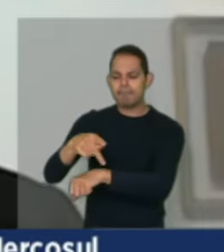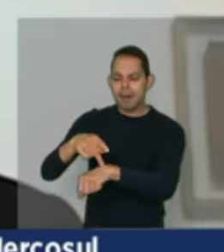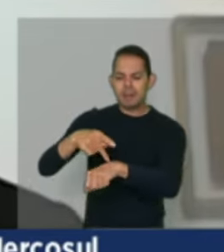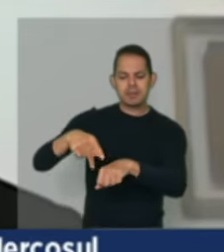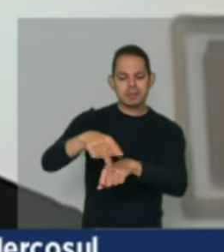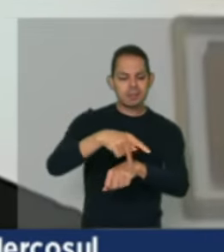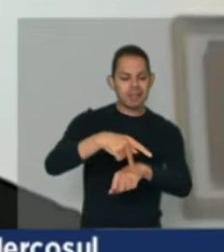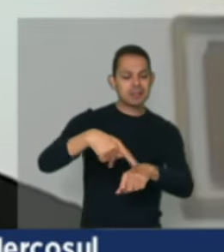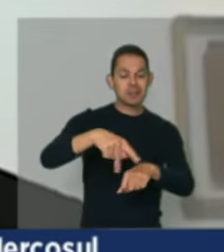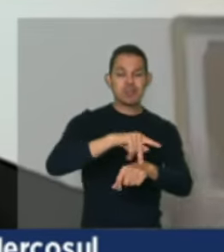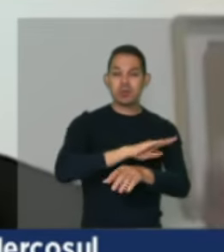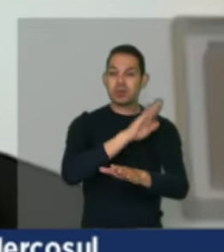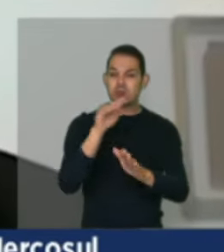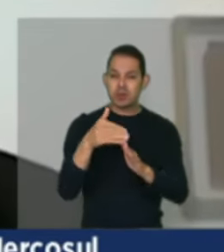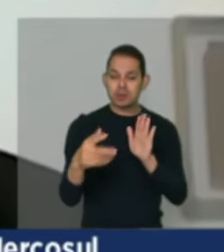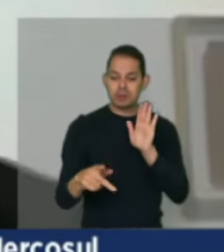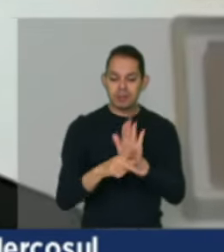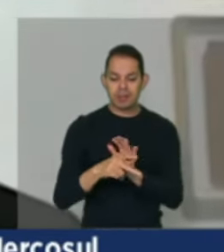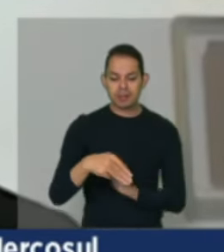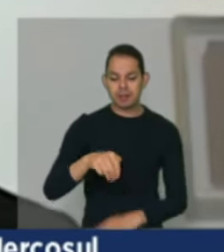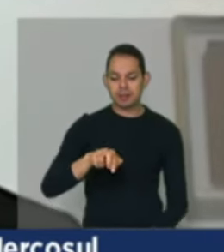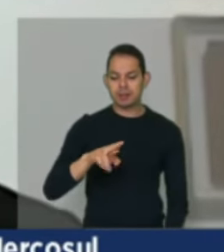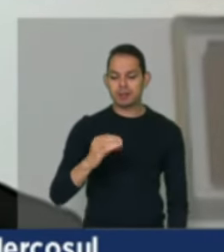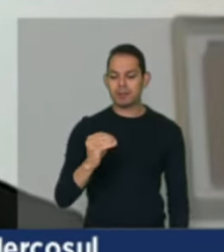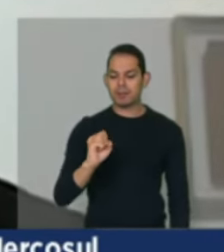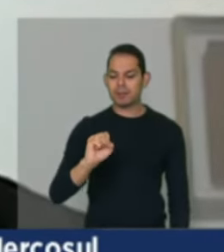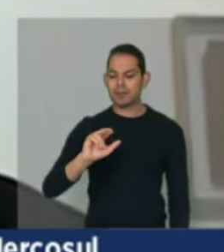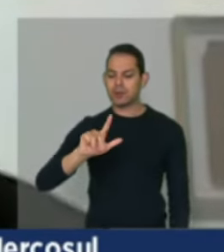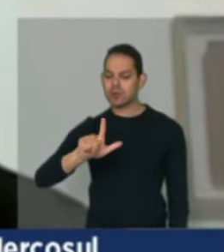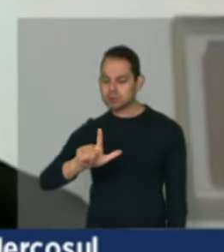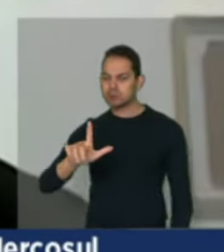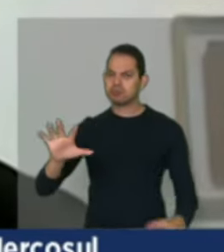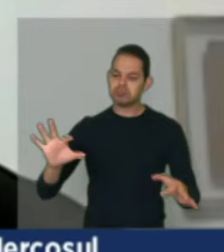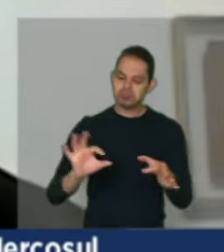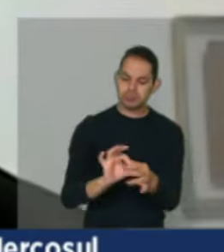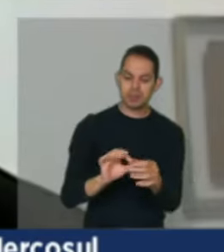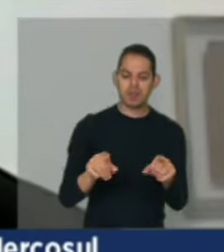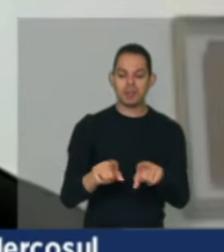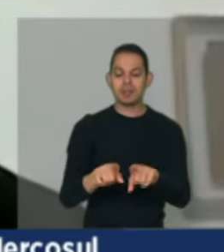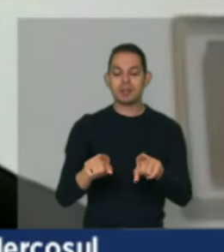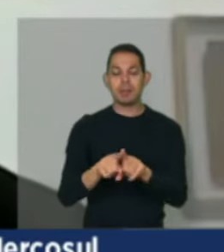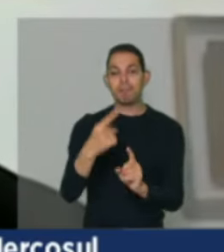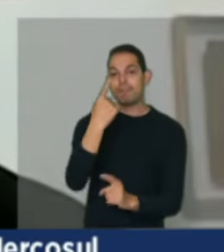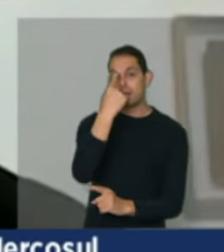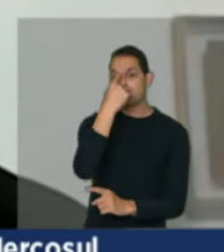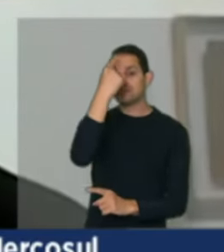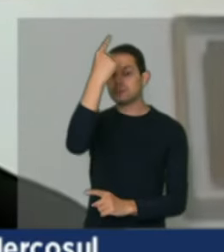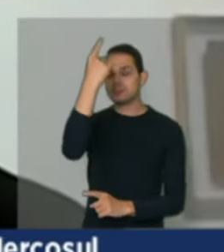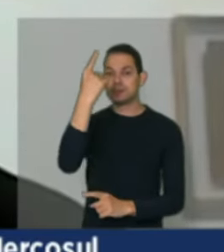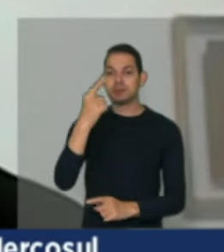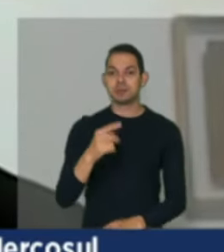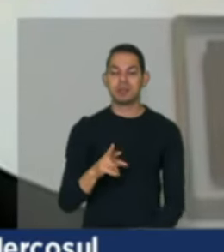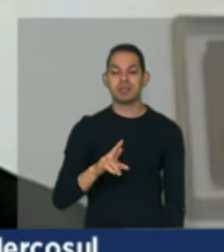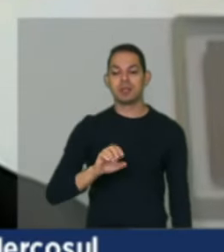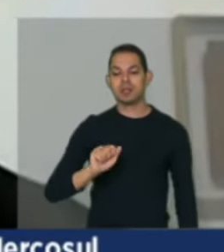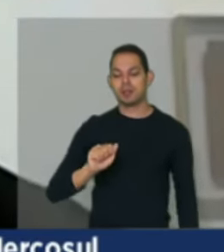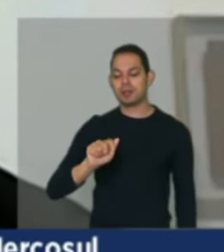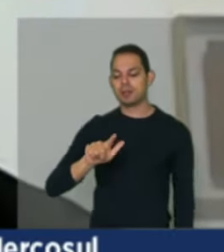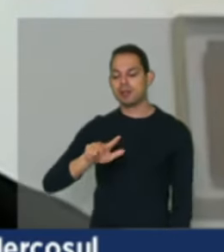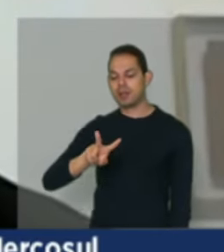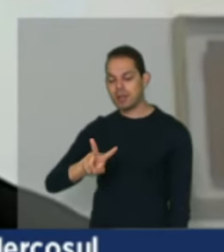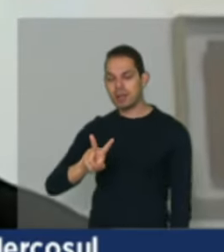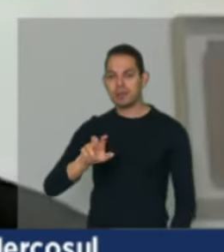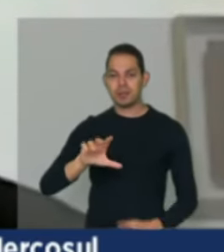Mercosul ampliado o possam fazer. Na grande iniciativa da Reaf Mercosul, no qual,